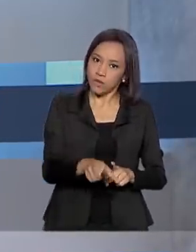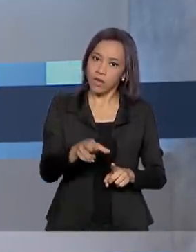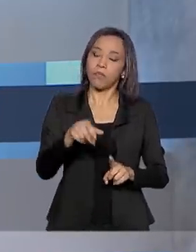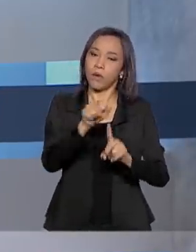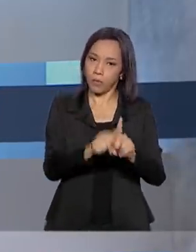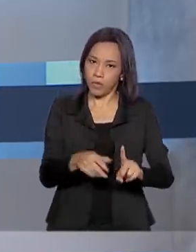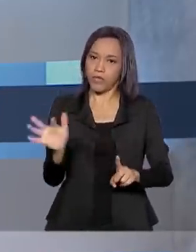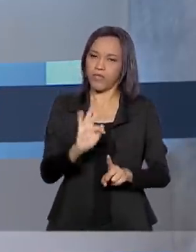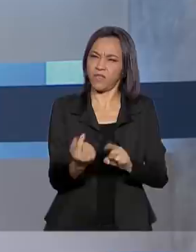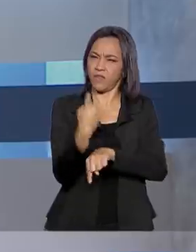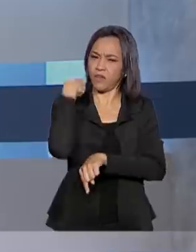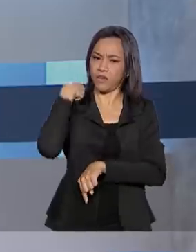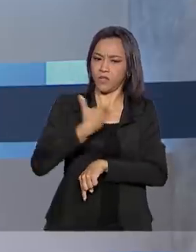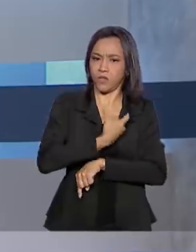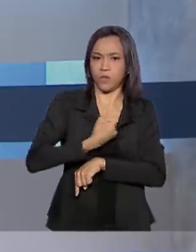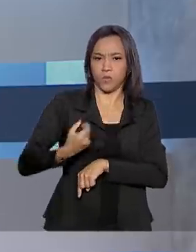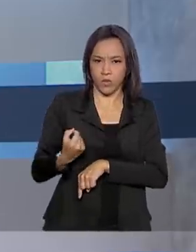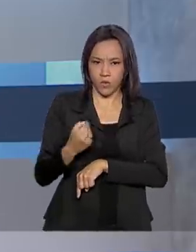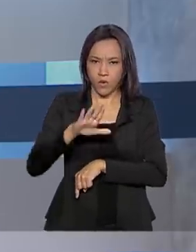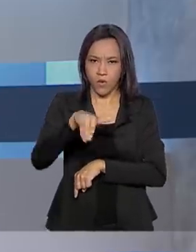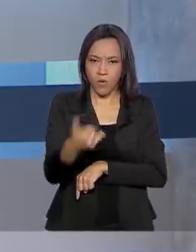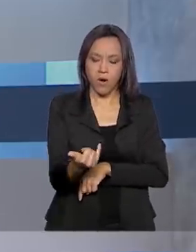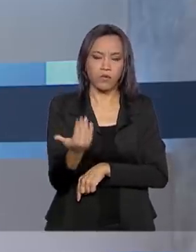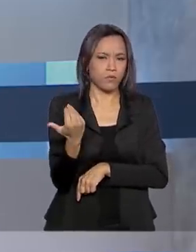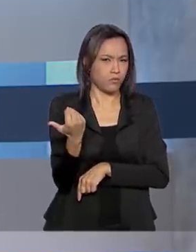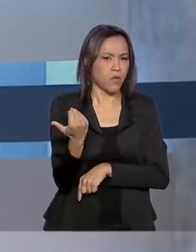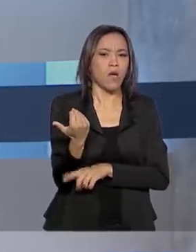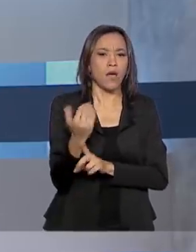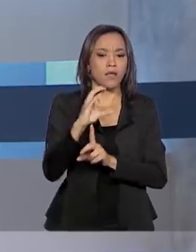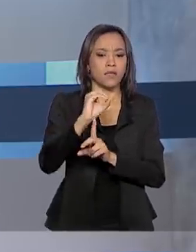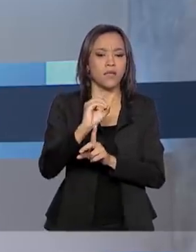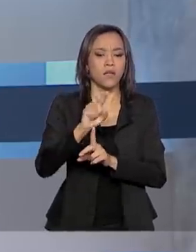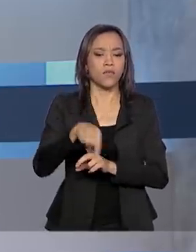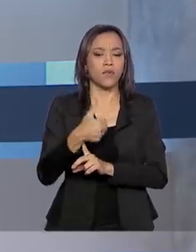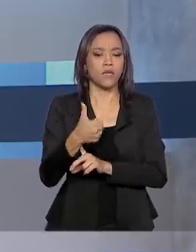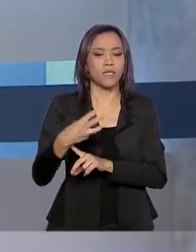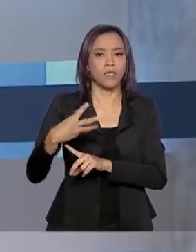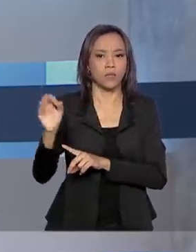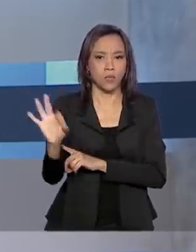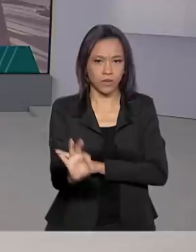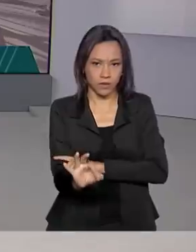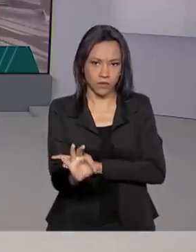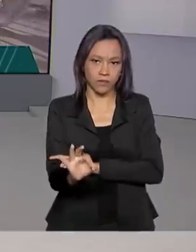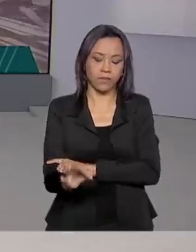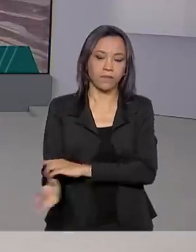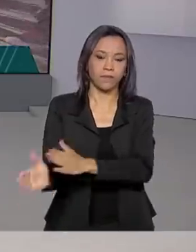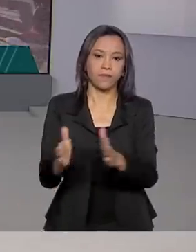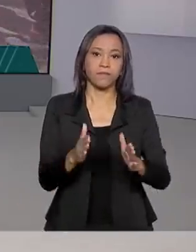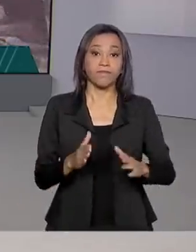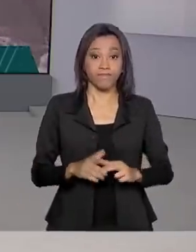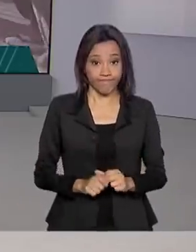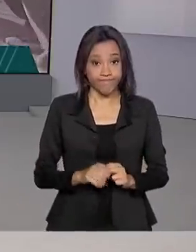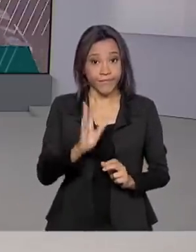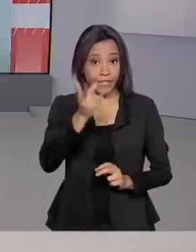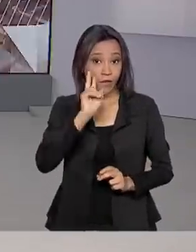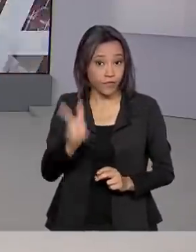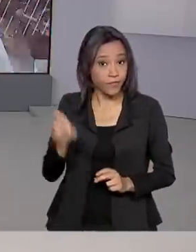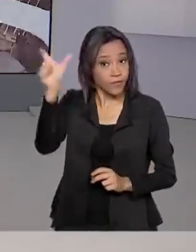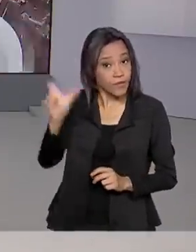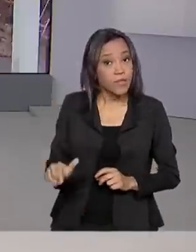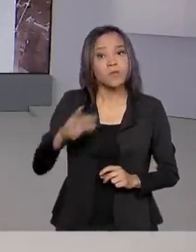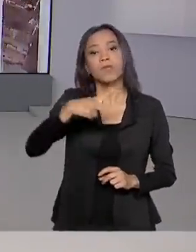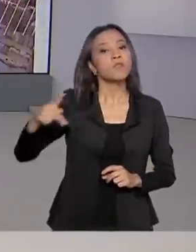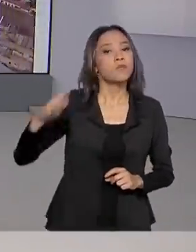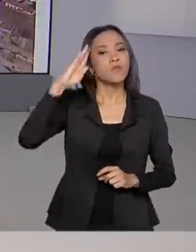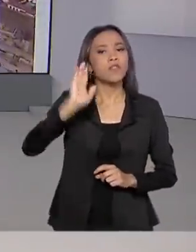fevereiro, desde o ano 2000, quando o índice foi de 0,13%. E como a gente viu, o presidente Jair Bolsonaro